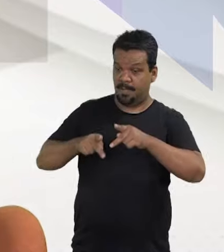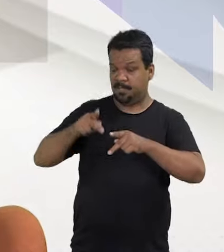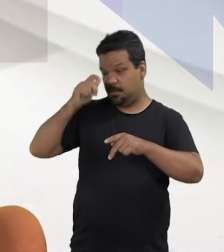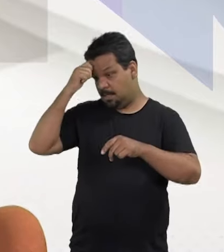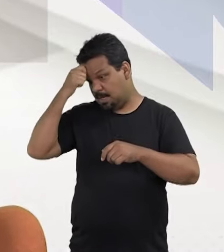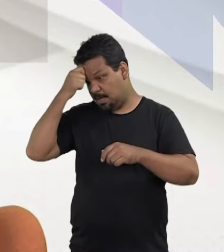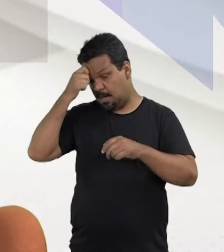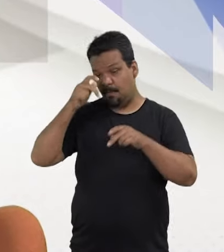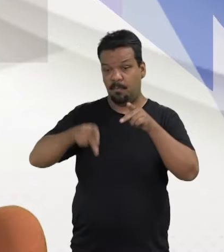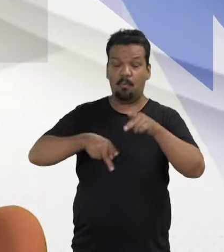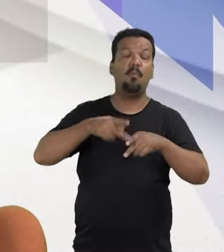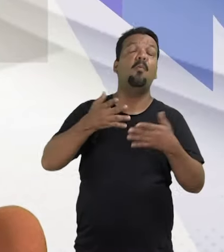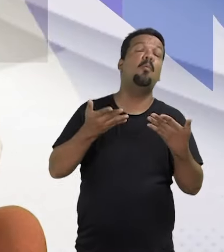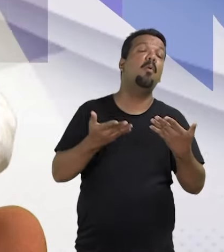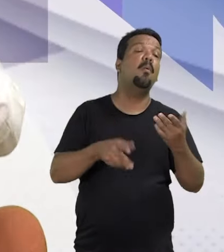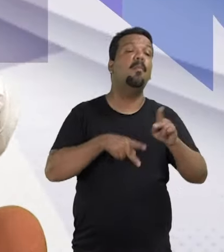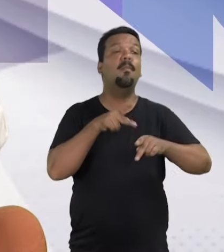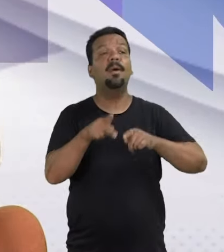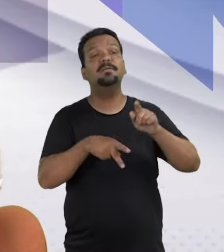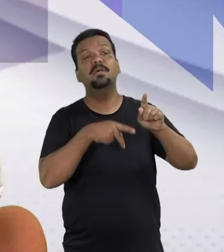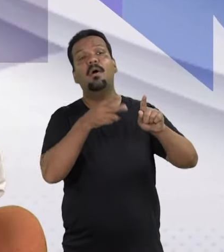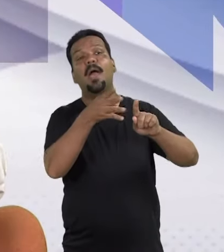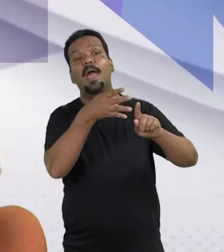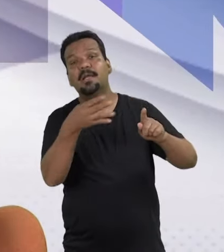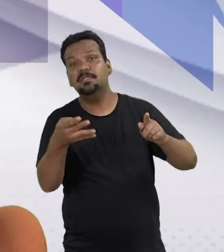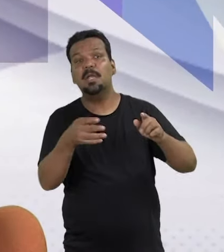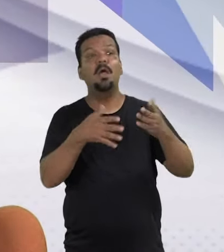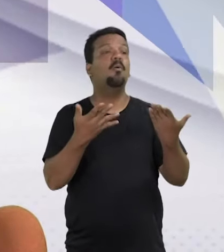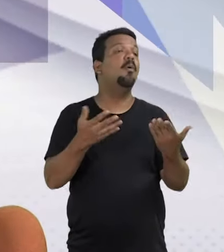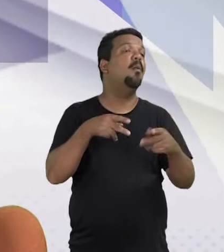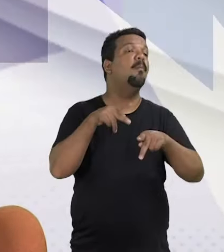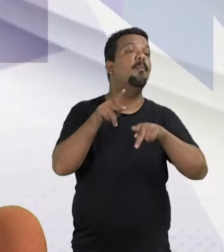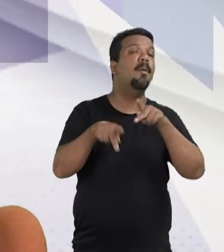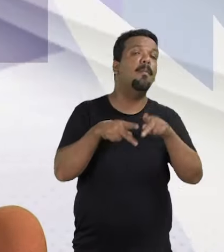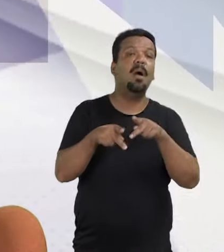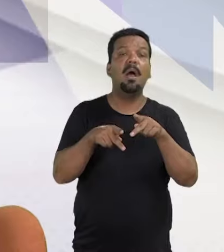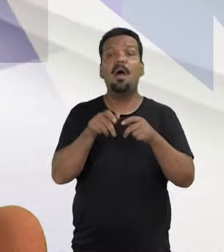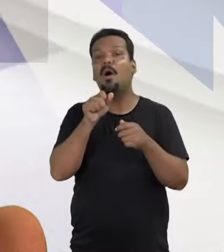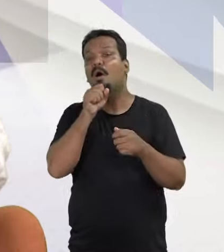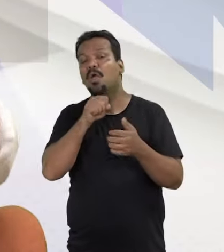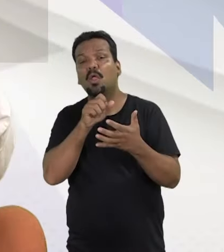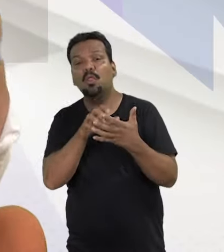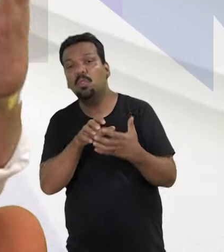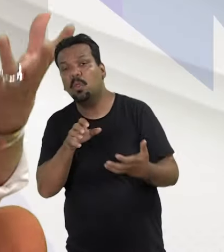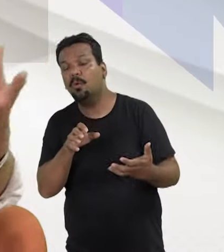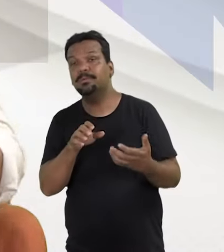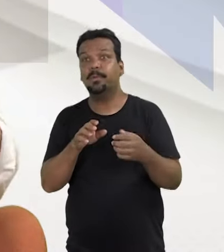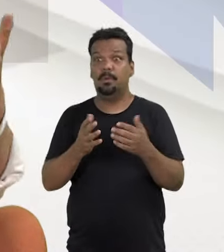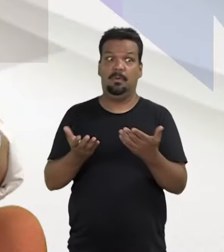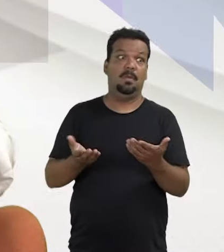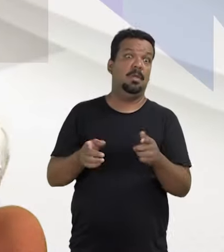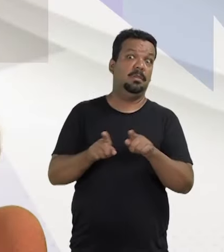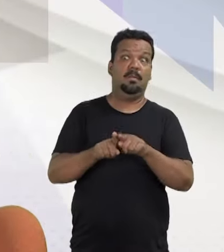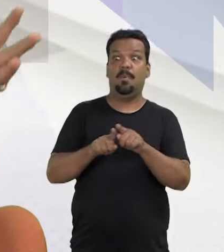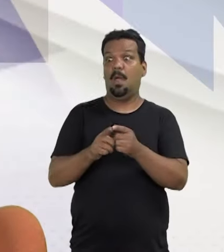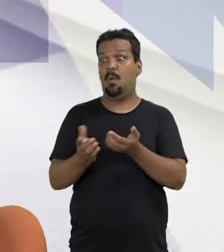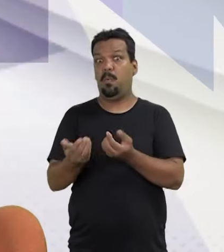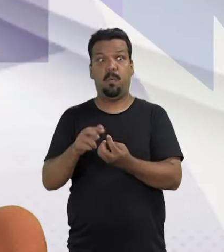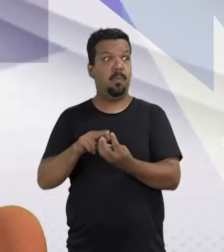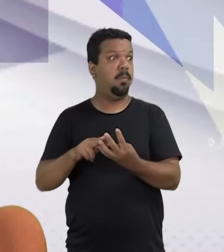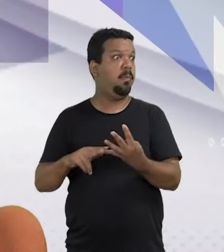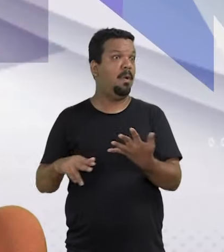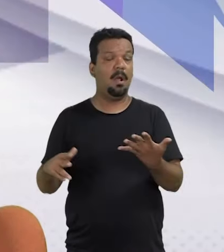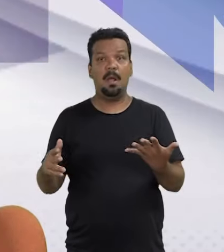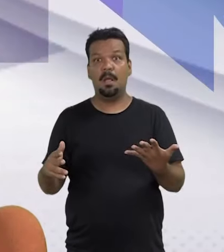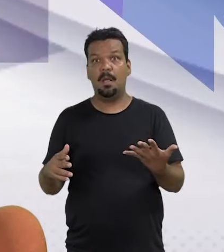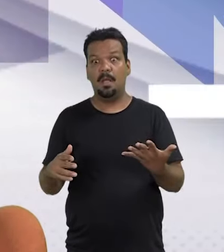a população negra, qual é a população LGBT, qual é a população idosa, qual é a juventude, a gente vai